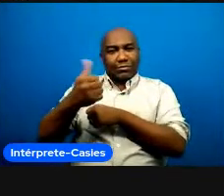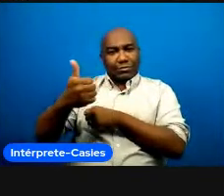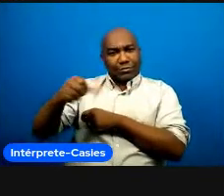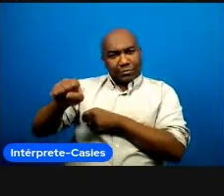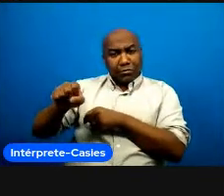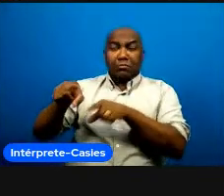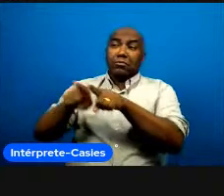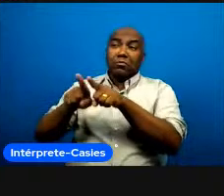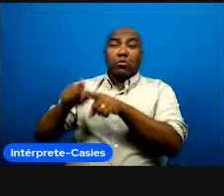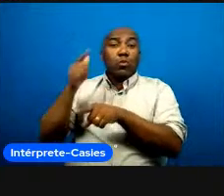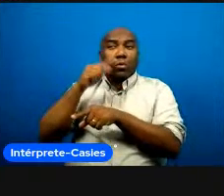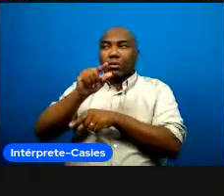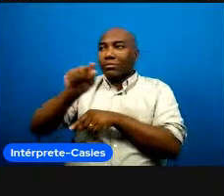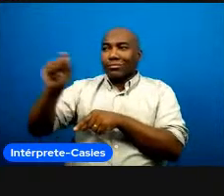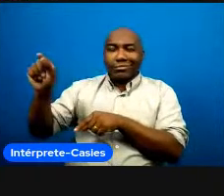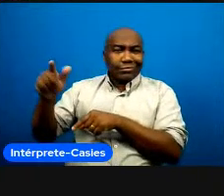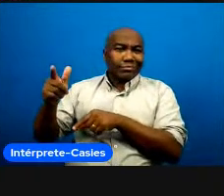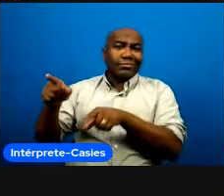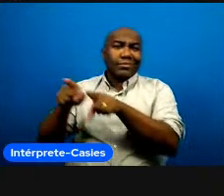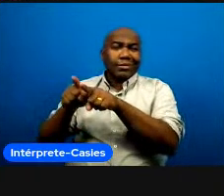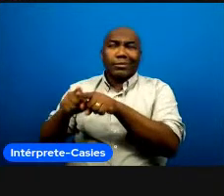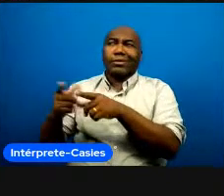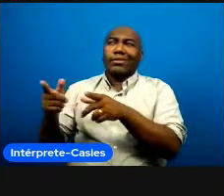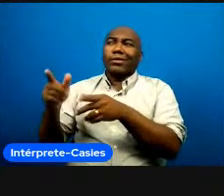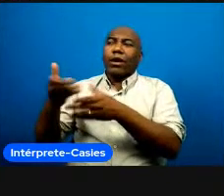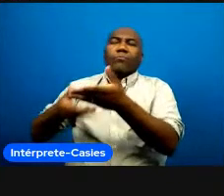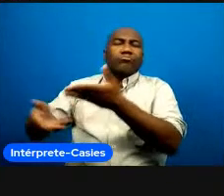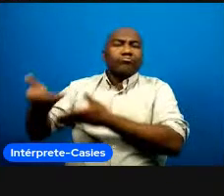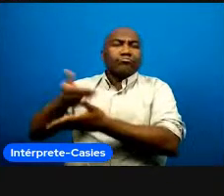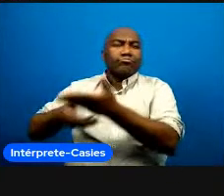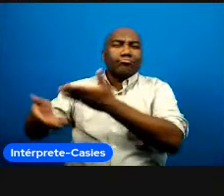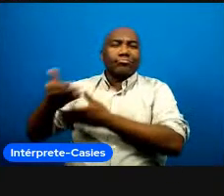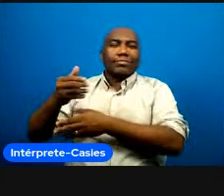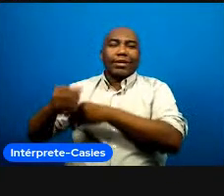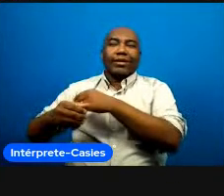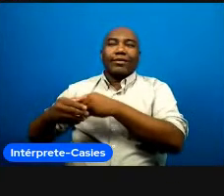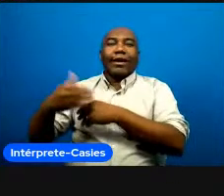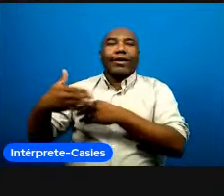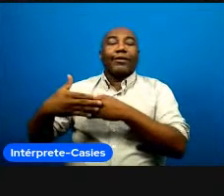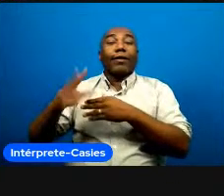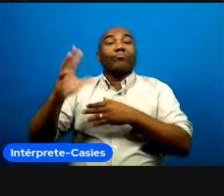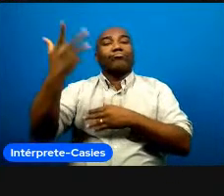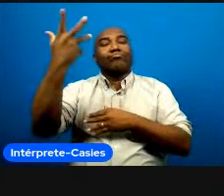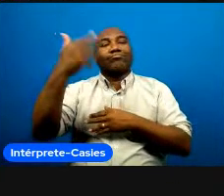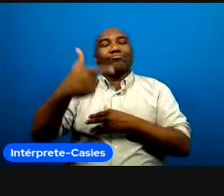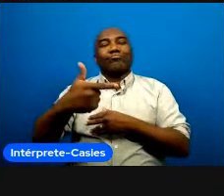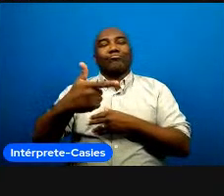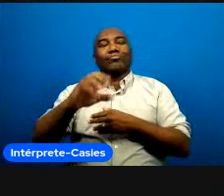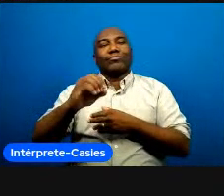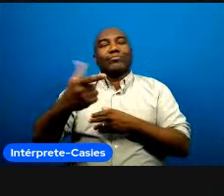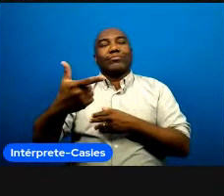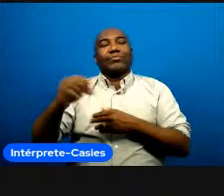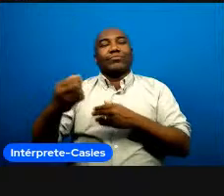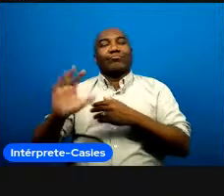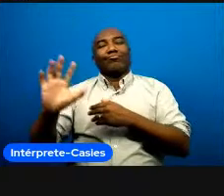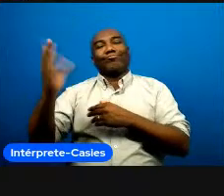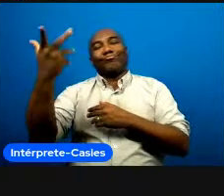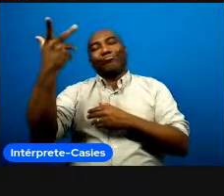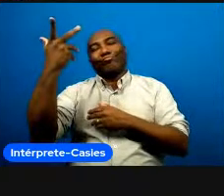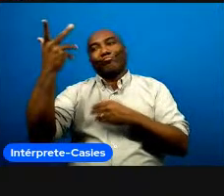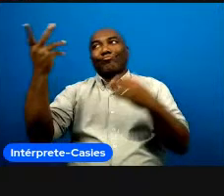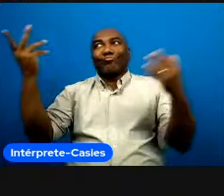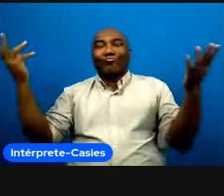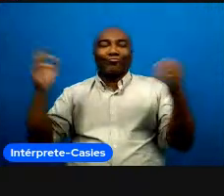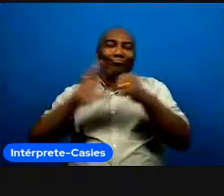conseguir compartilhar isso e como se não bastasse em 2020 vem a pandemia e aí a gente teve que aprender a fazer tudo isso